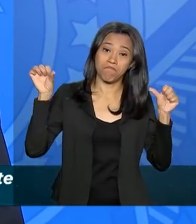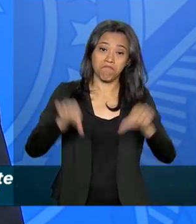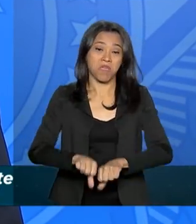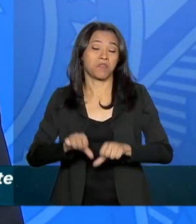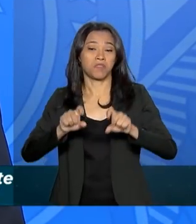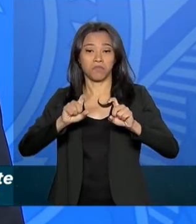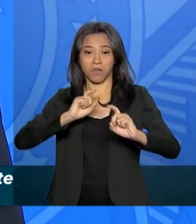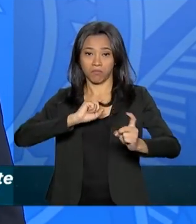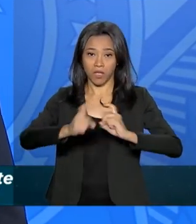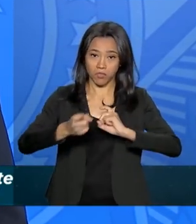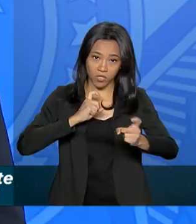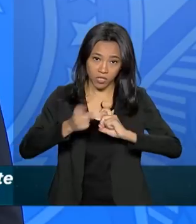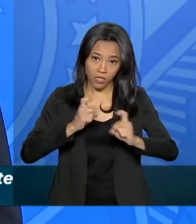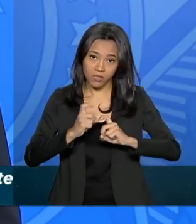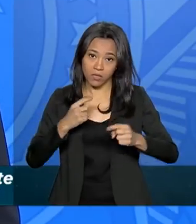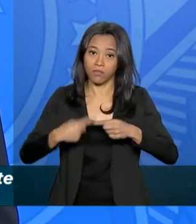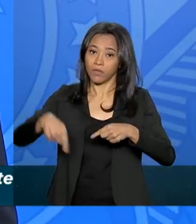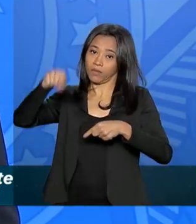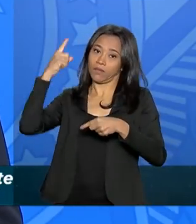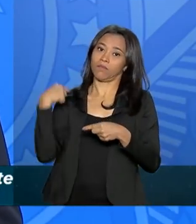que nos antecederam.